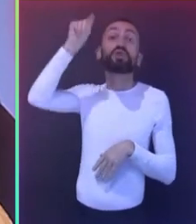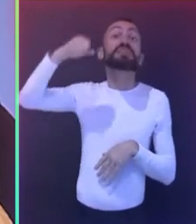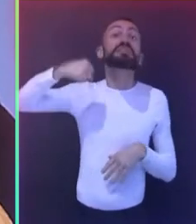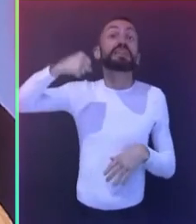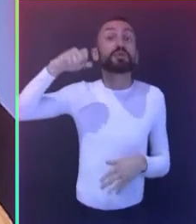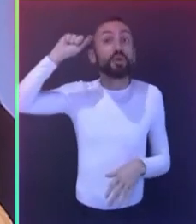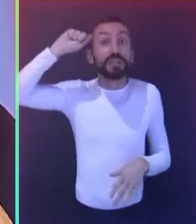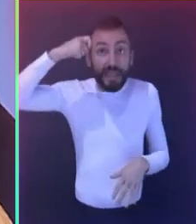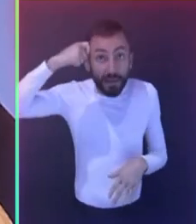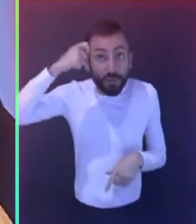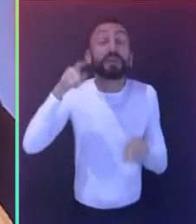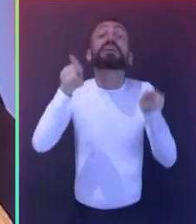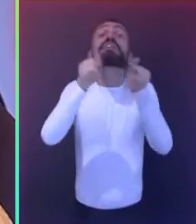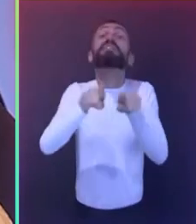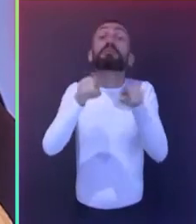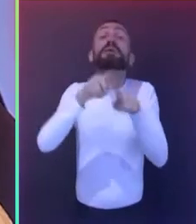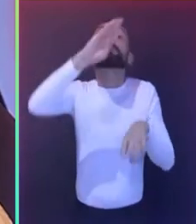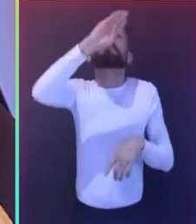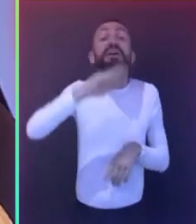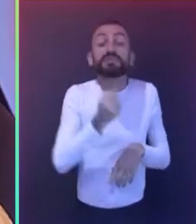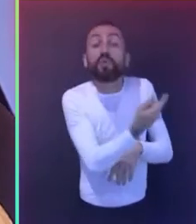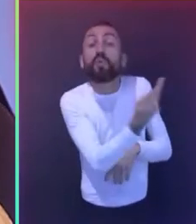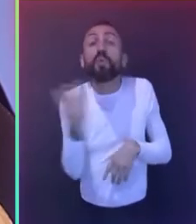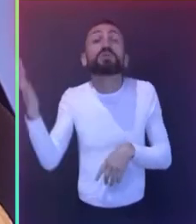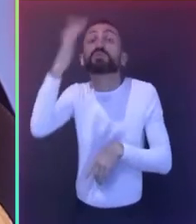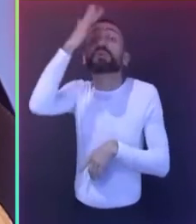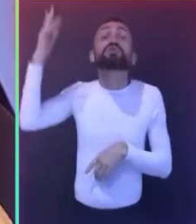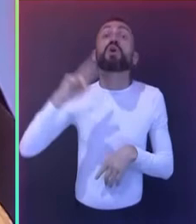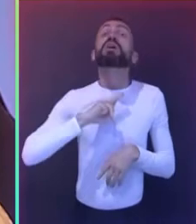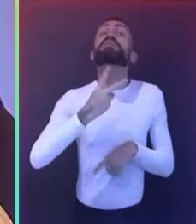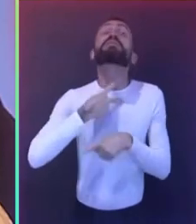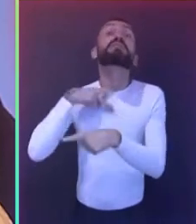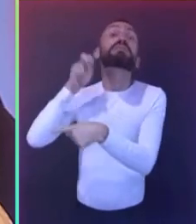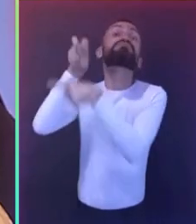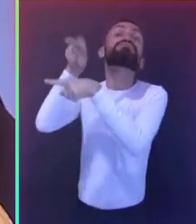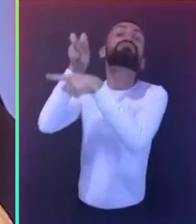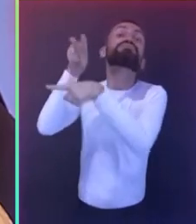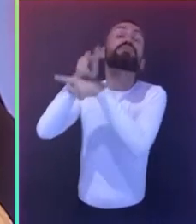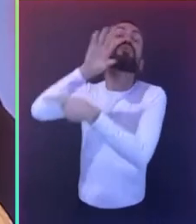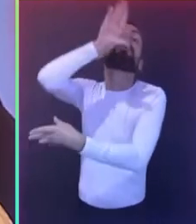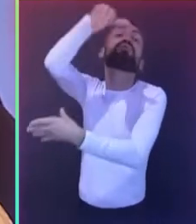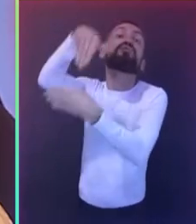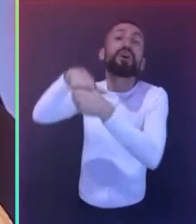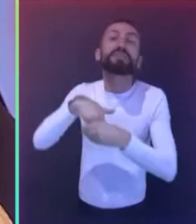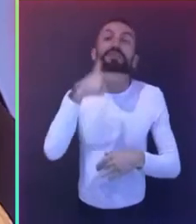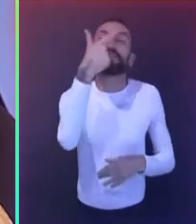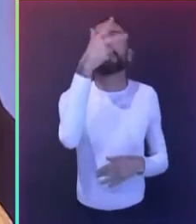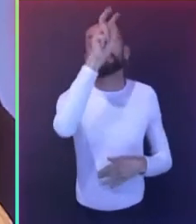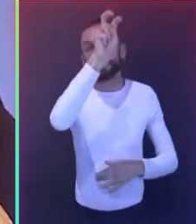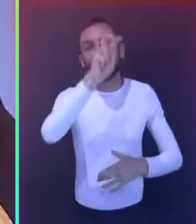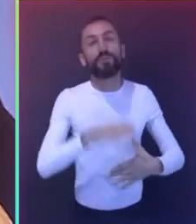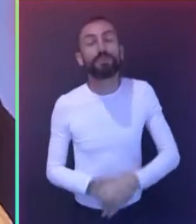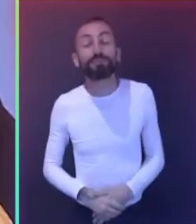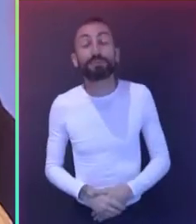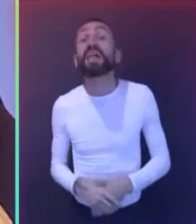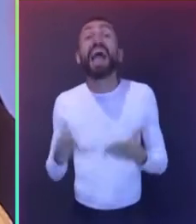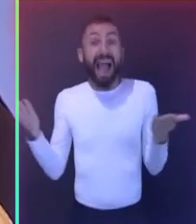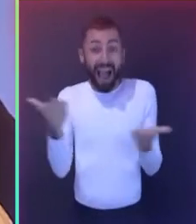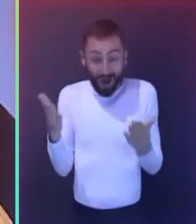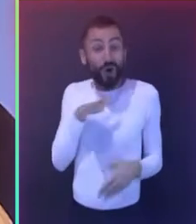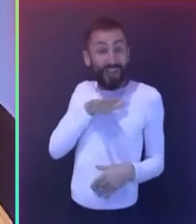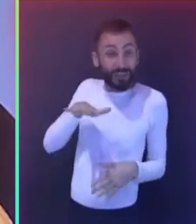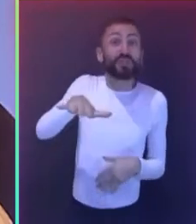25 pessoas trans foram eleitas. Essa sociedade que se transforma demanda universidades